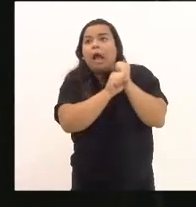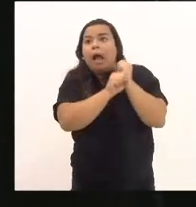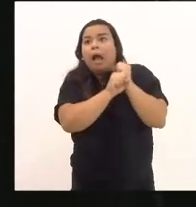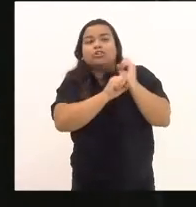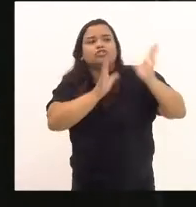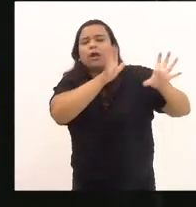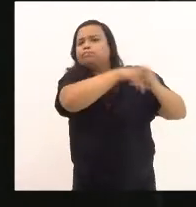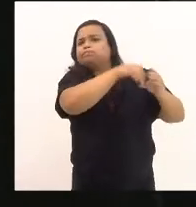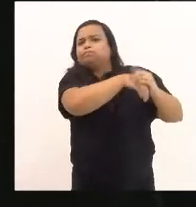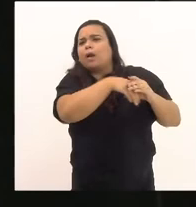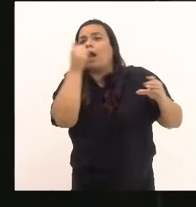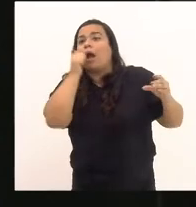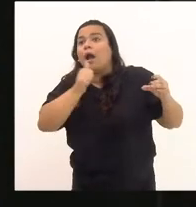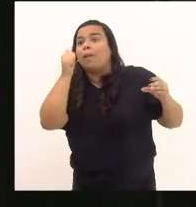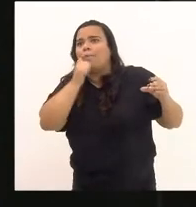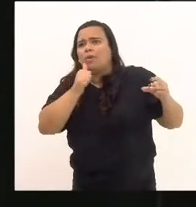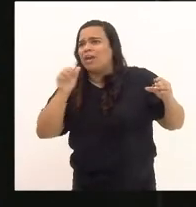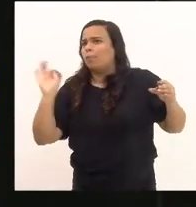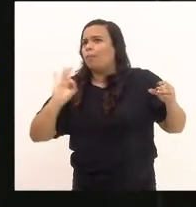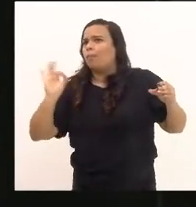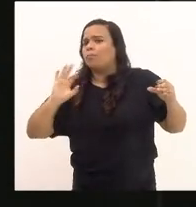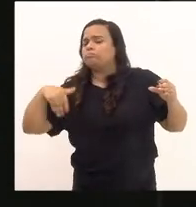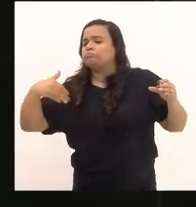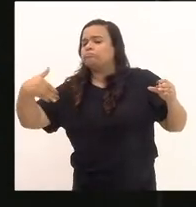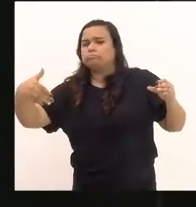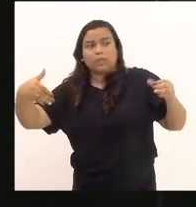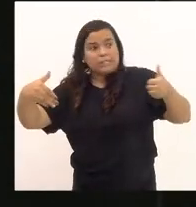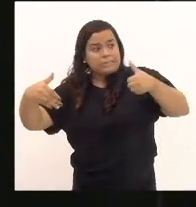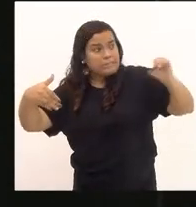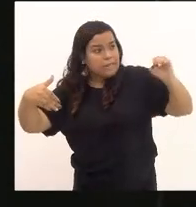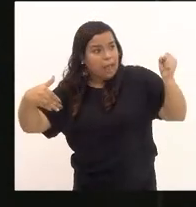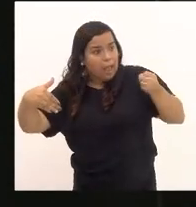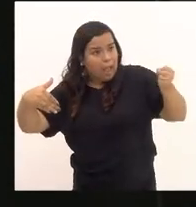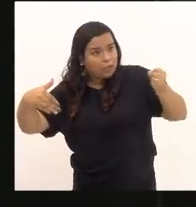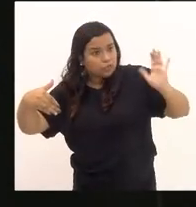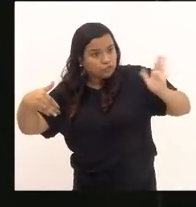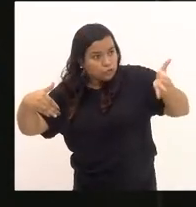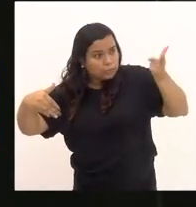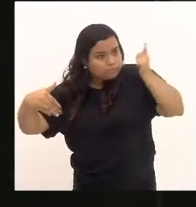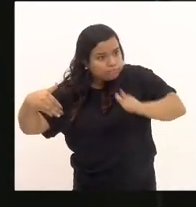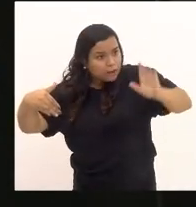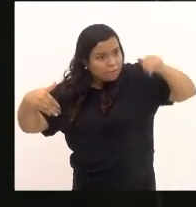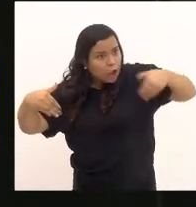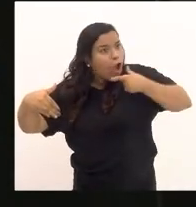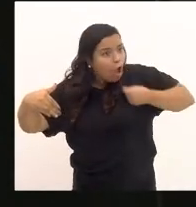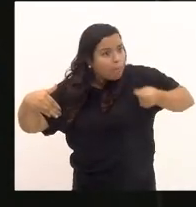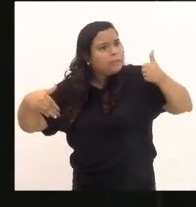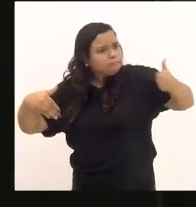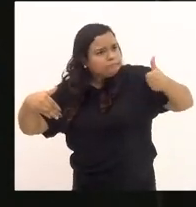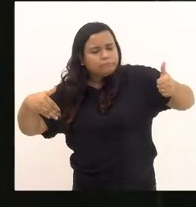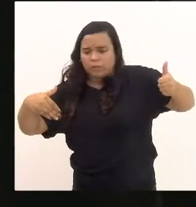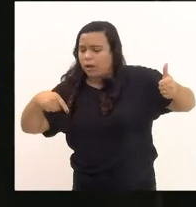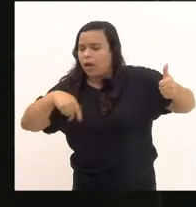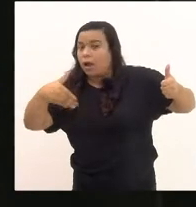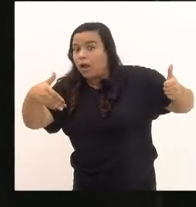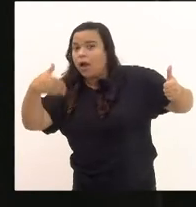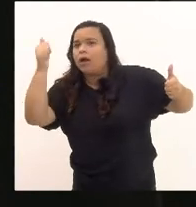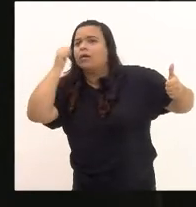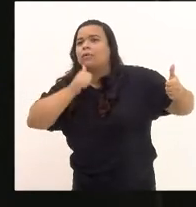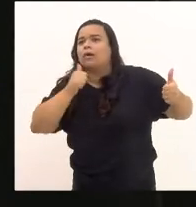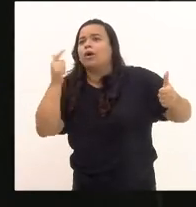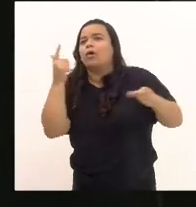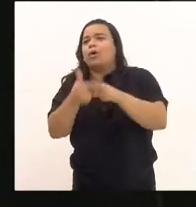não pode esquecer a luta dessas mulheres que nos fizeram chegar até aqui, não podemos esquecer. É preciso rememorar,